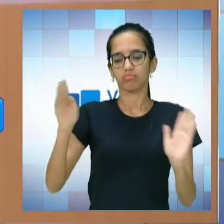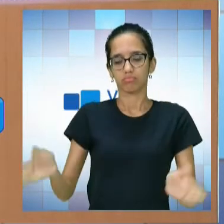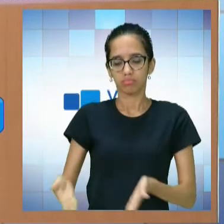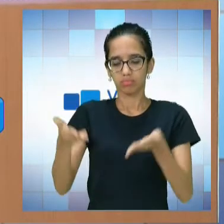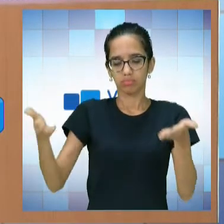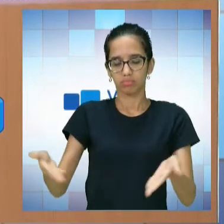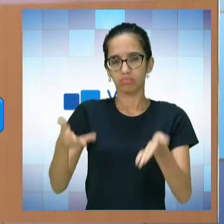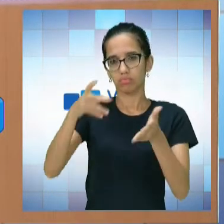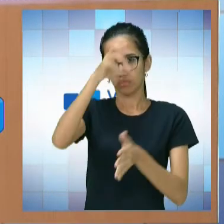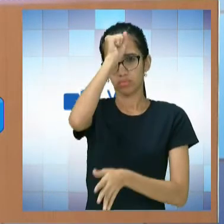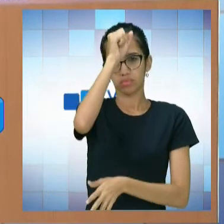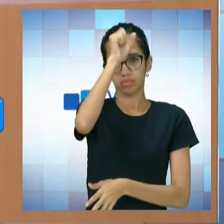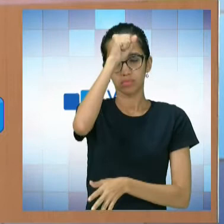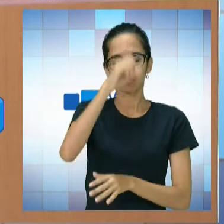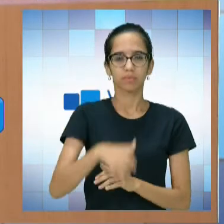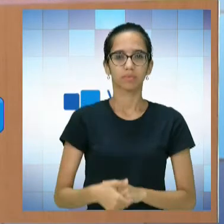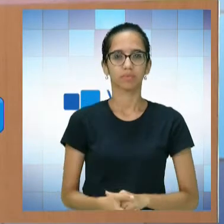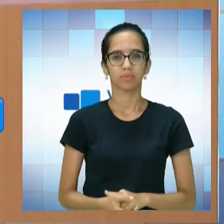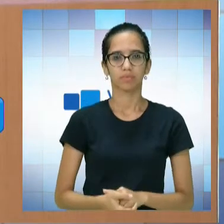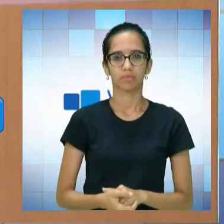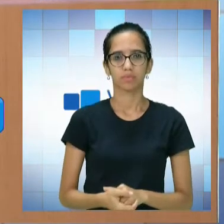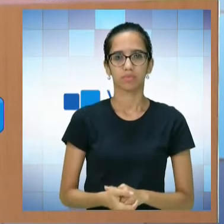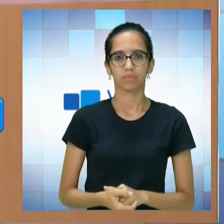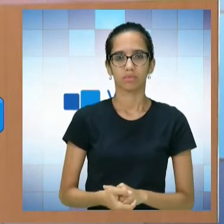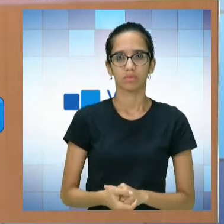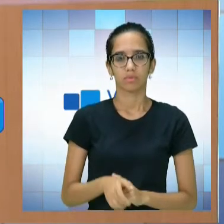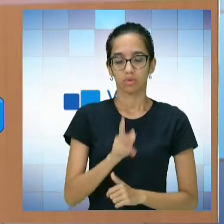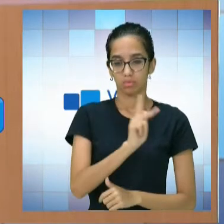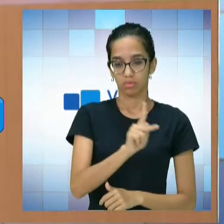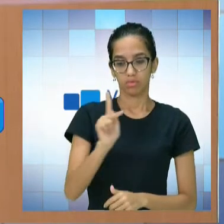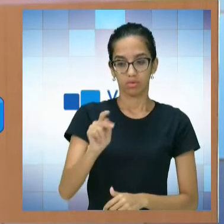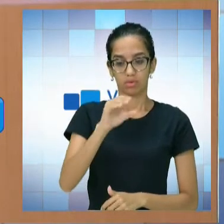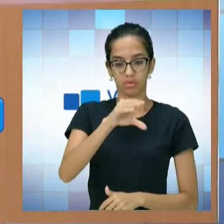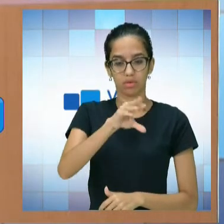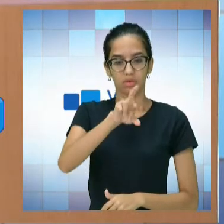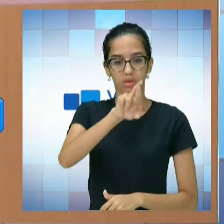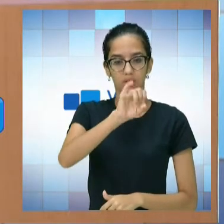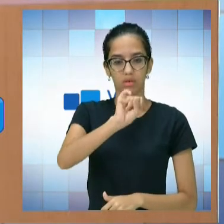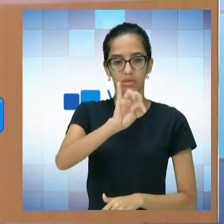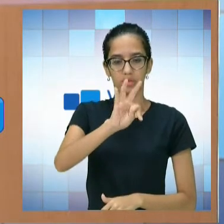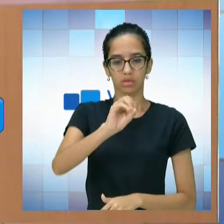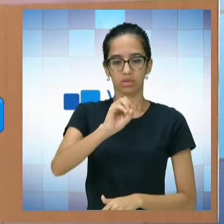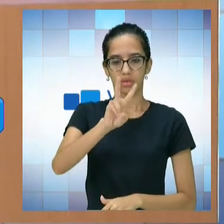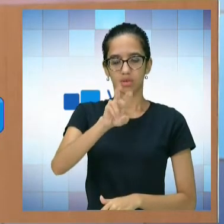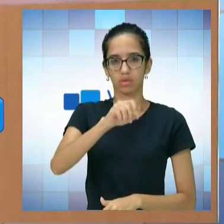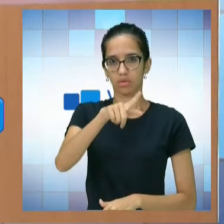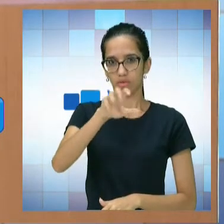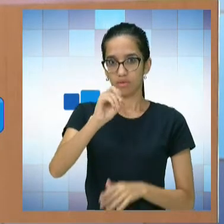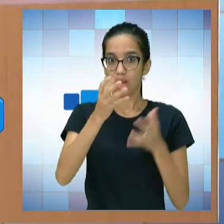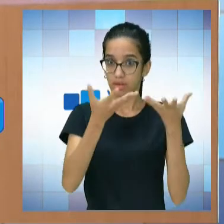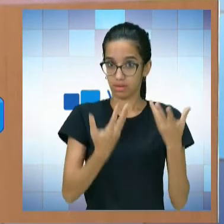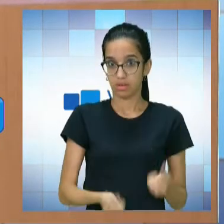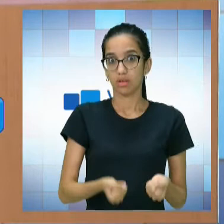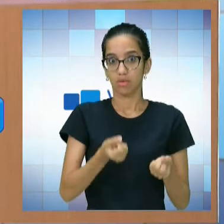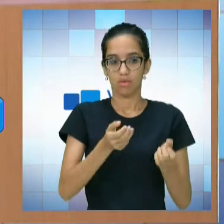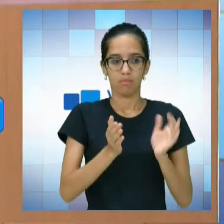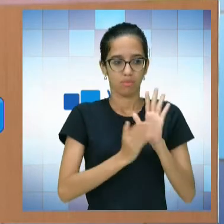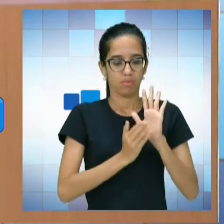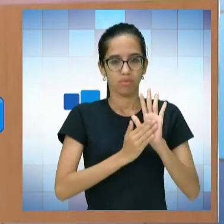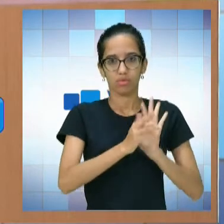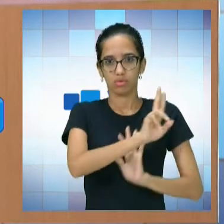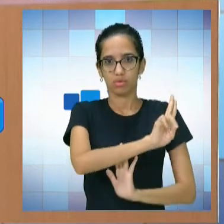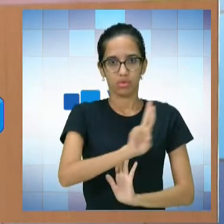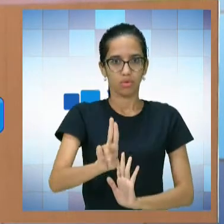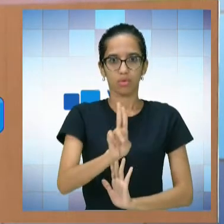de aprendizagem. E o professor Cristóvão aceitou quando nós colocamos esse nome para ele, né? E